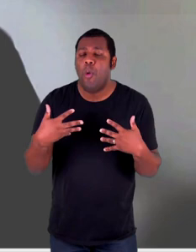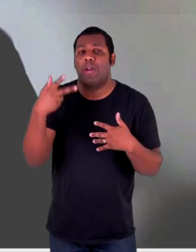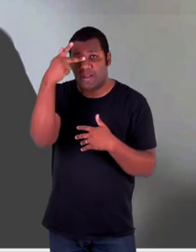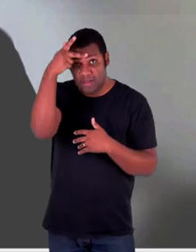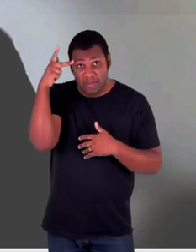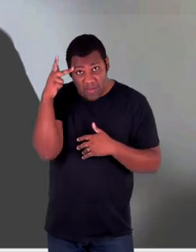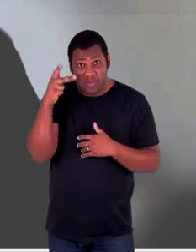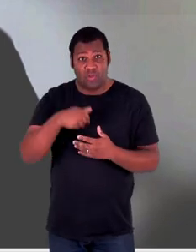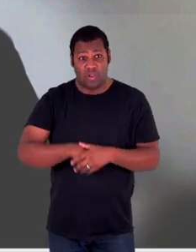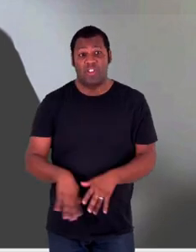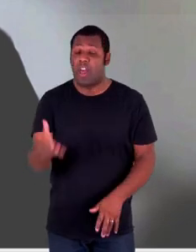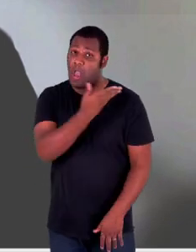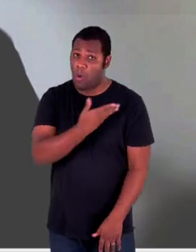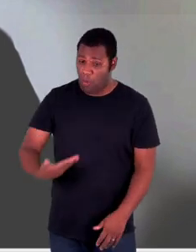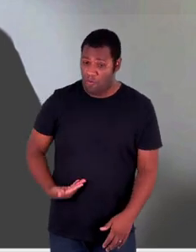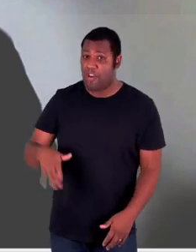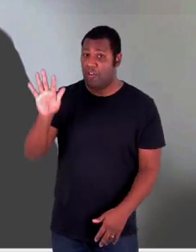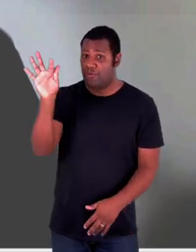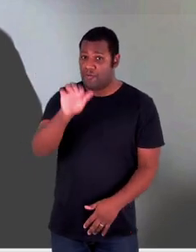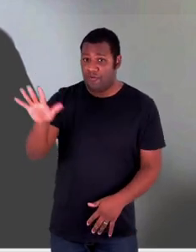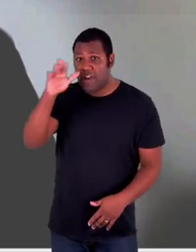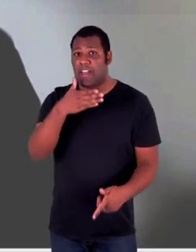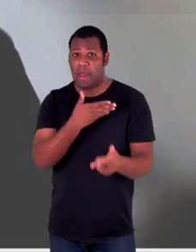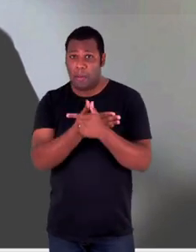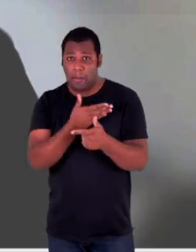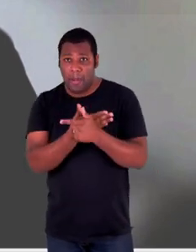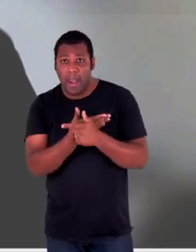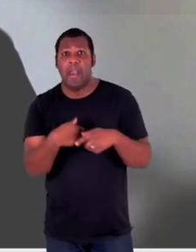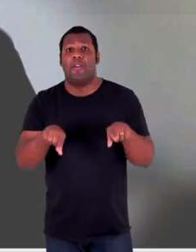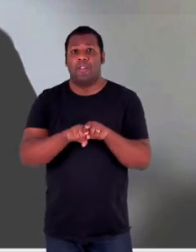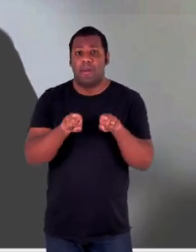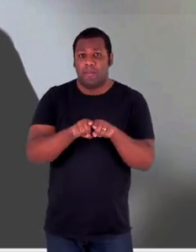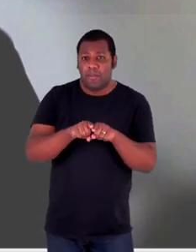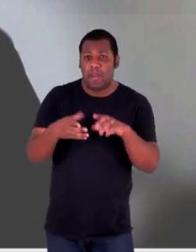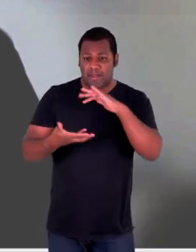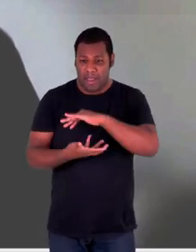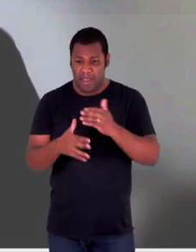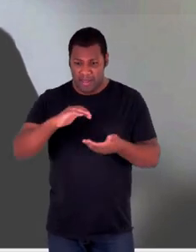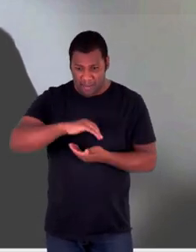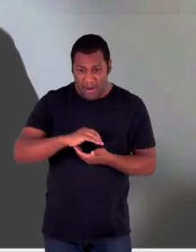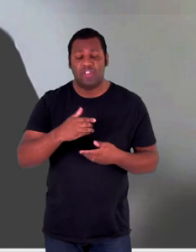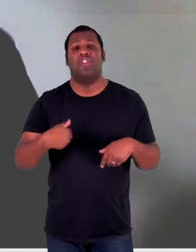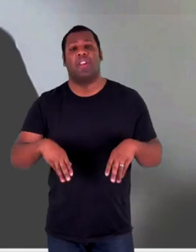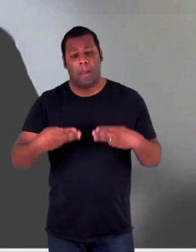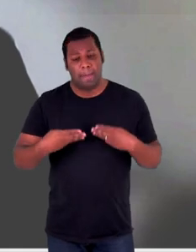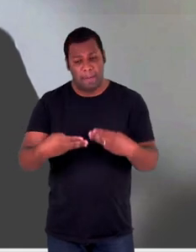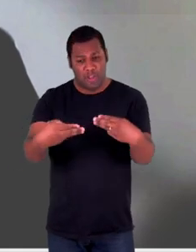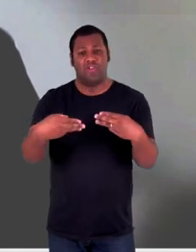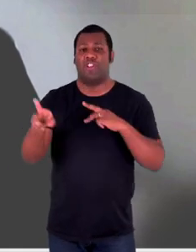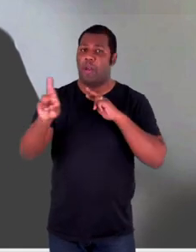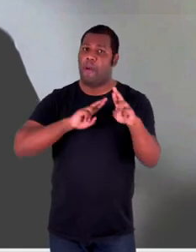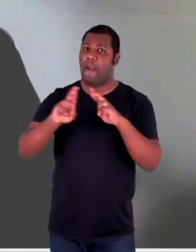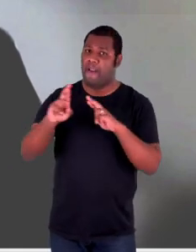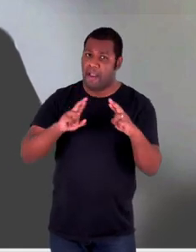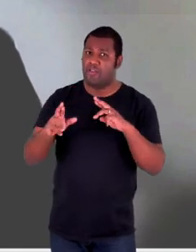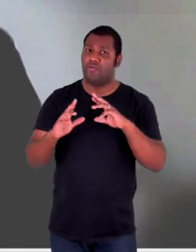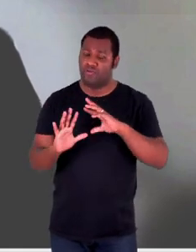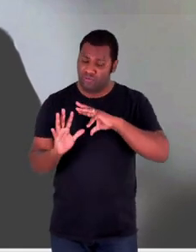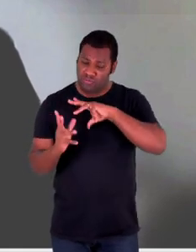estabelecidas pelo governo federal com intermediação do intamaratismo e das relações exteriores, também a eventual